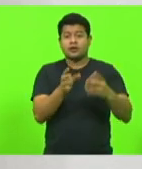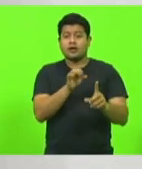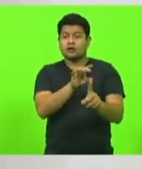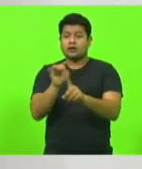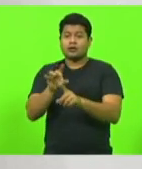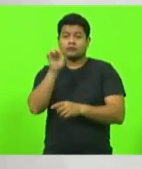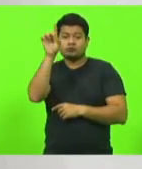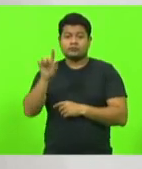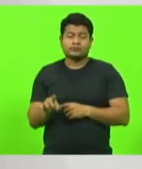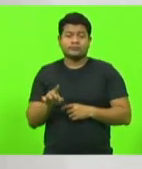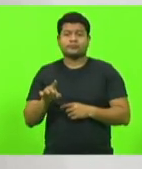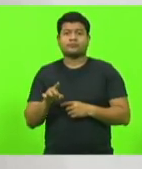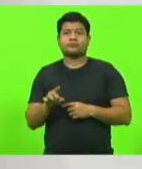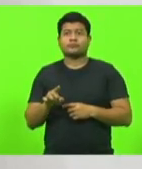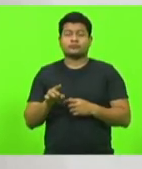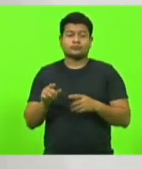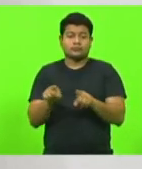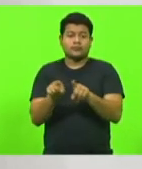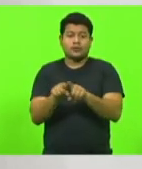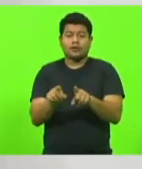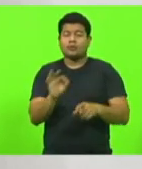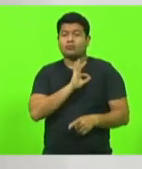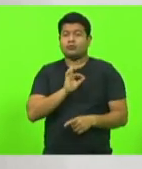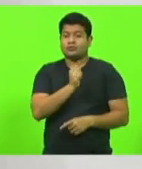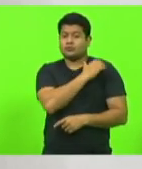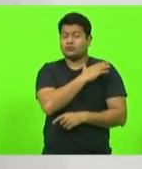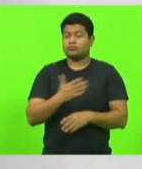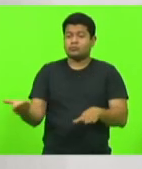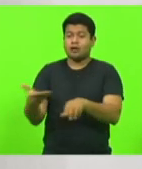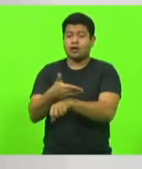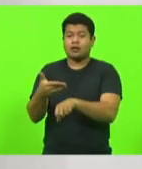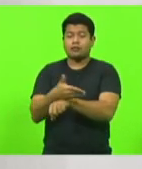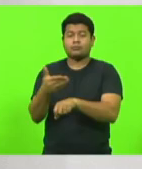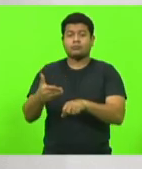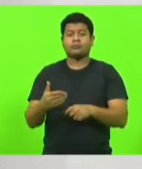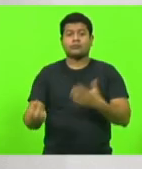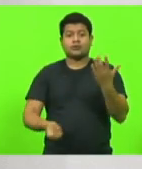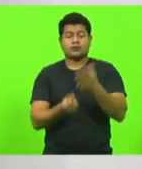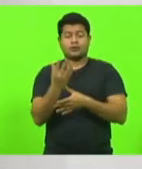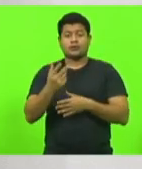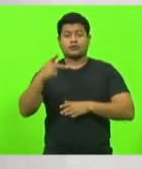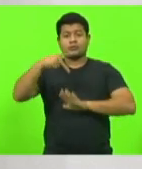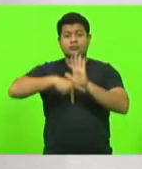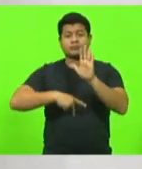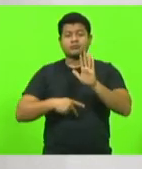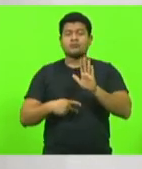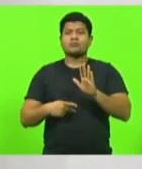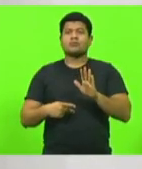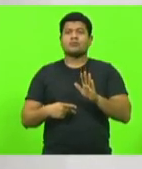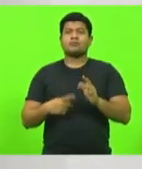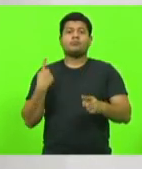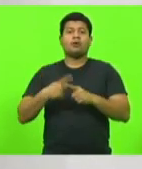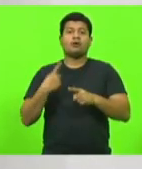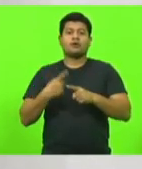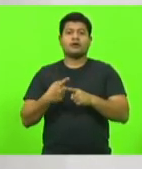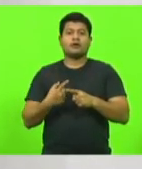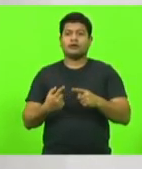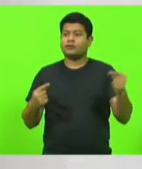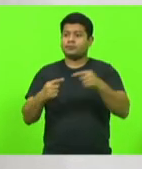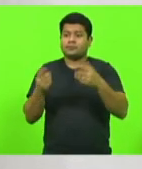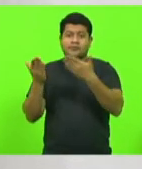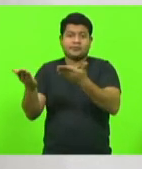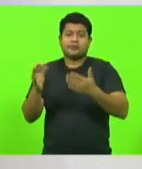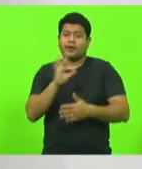das praças de participar da construção desse plano. Afinal de contas, trata-se da carreira e da vida desses